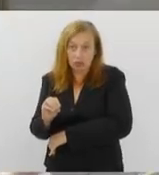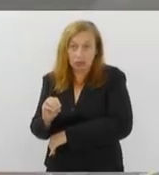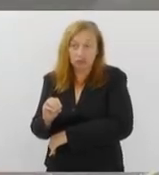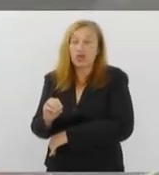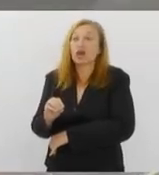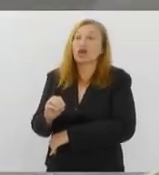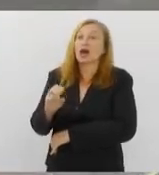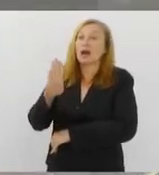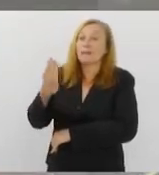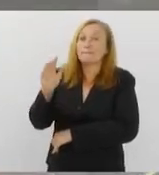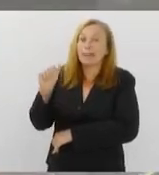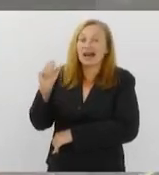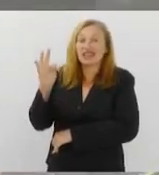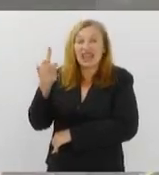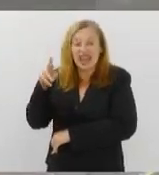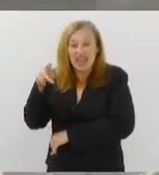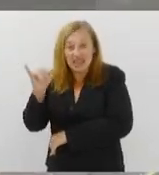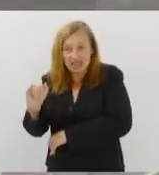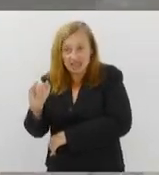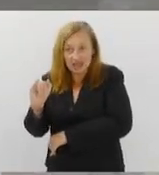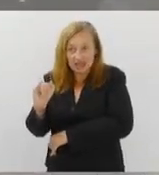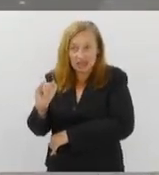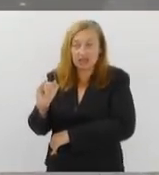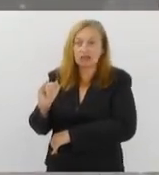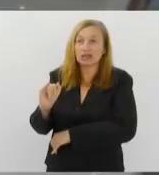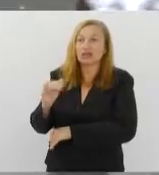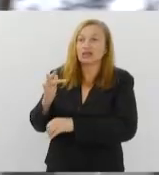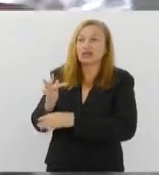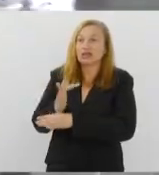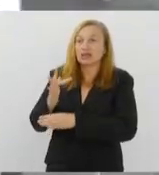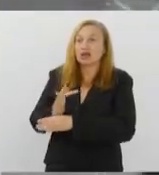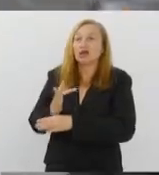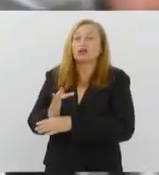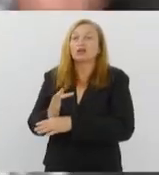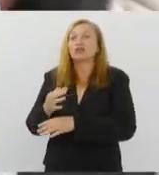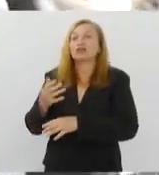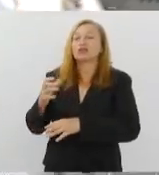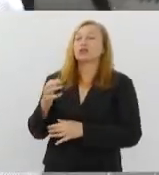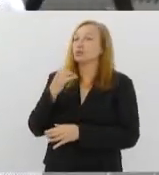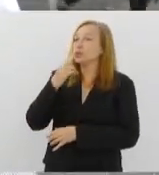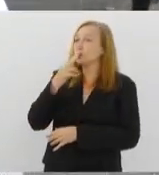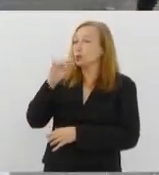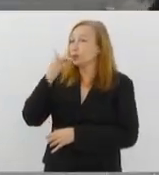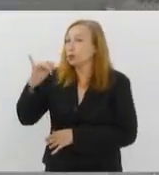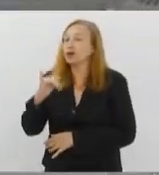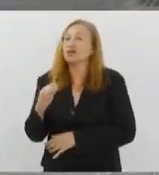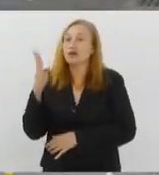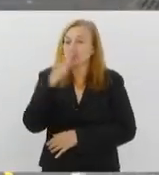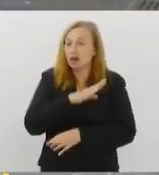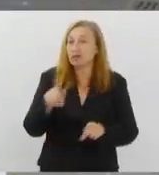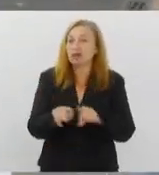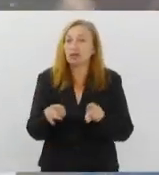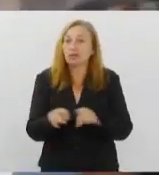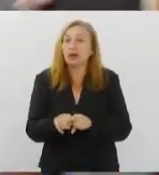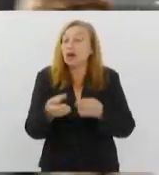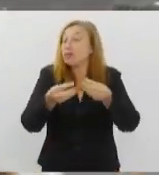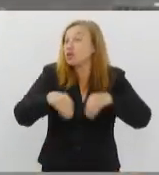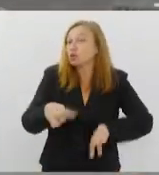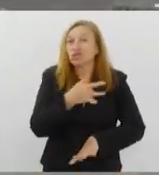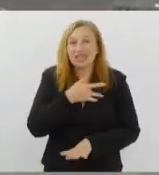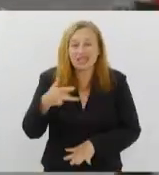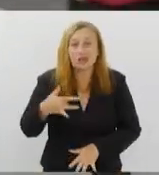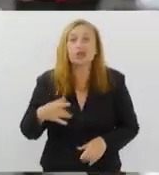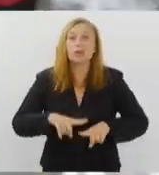cigarro eletrônico. E isso daí faz muito mal também, né? Doutor, falamos primeiramente dos prejuízos à saúde,